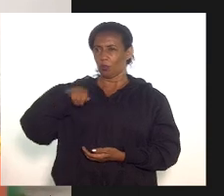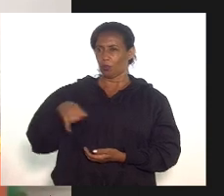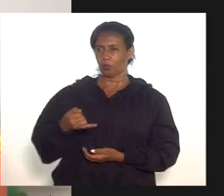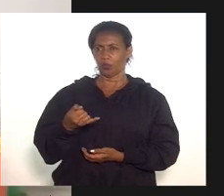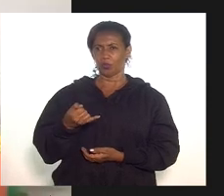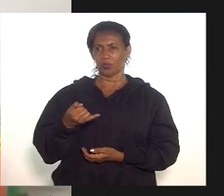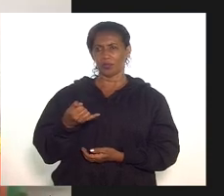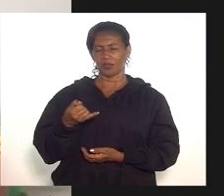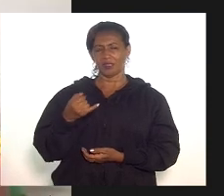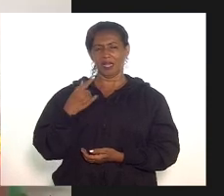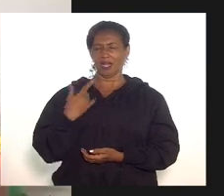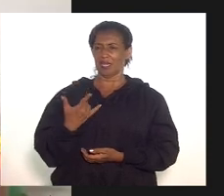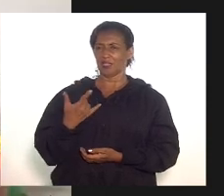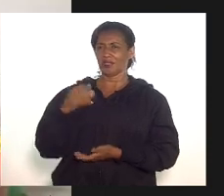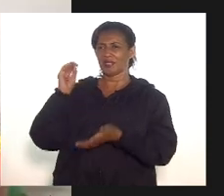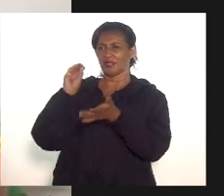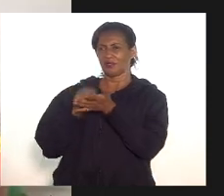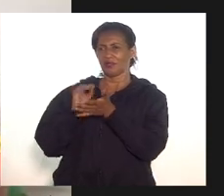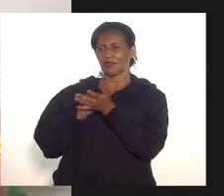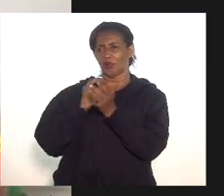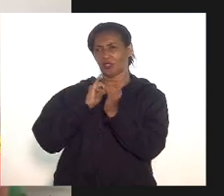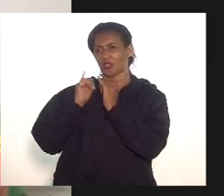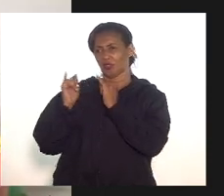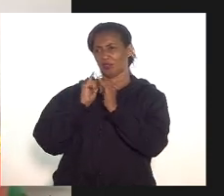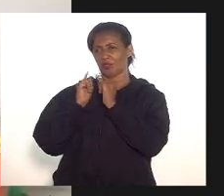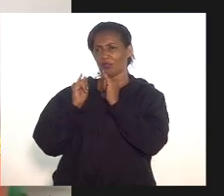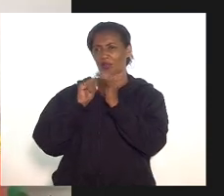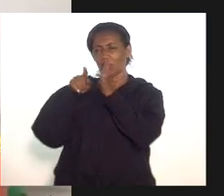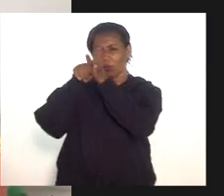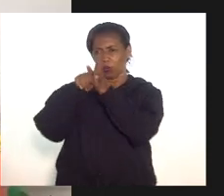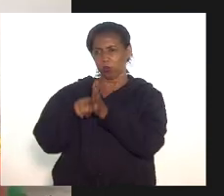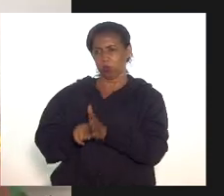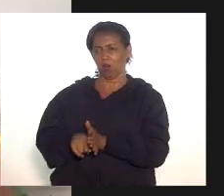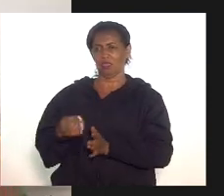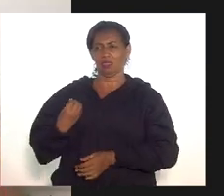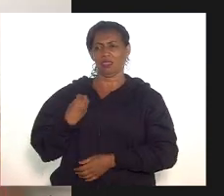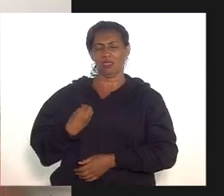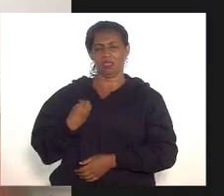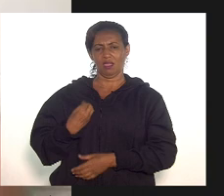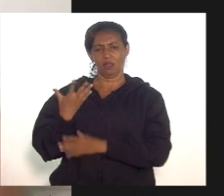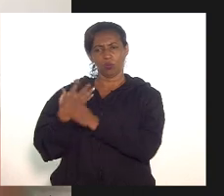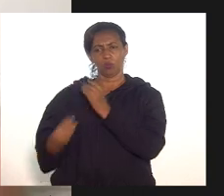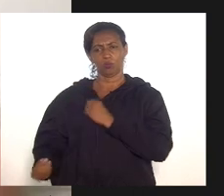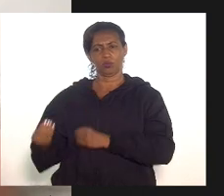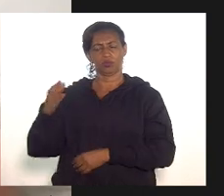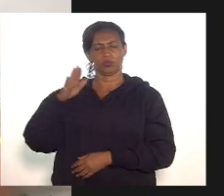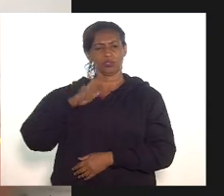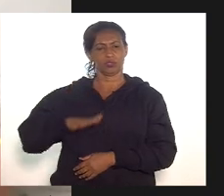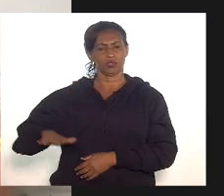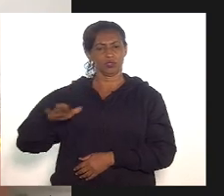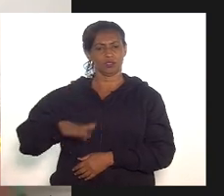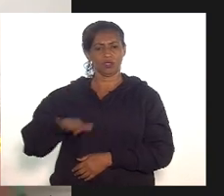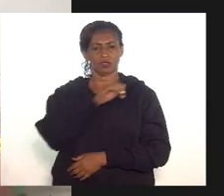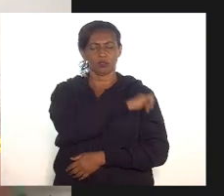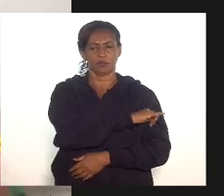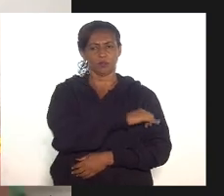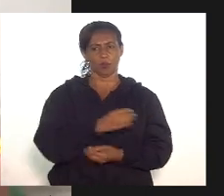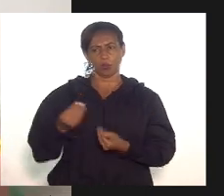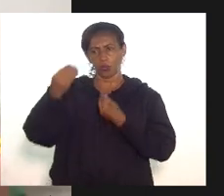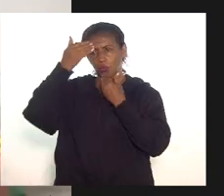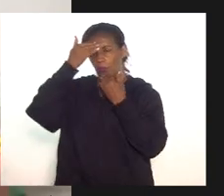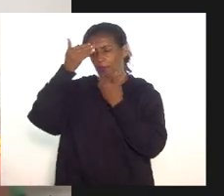dessa negligência com relação à investigação em casos de desaparecimentos de crianças no Rio de Janeiro. Muito obrigada, senhora